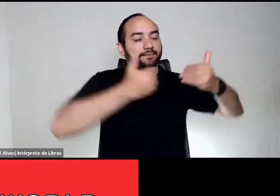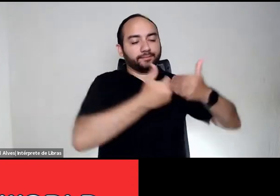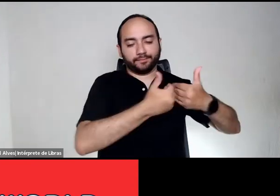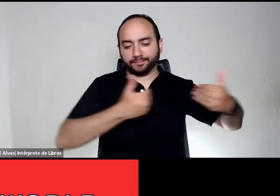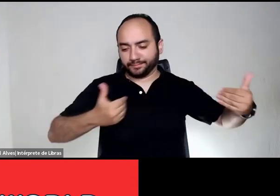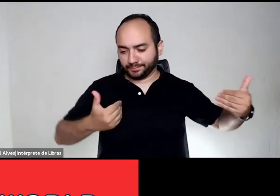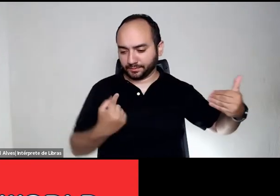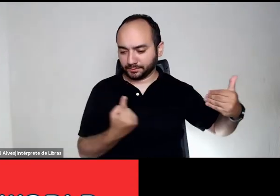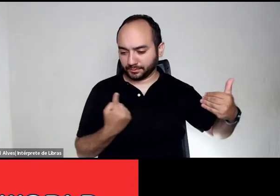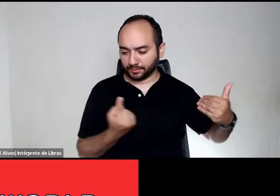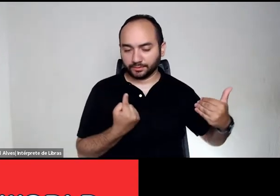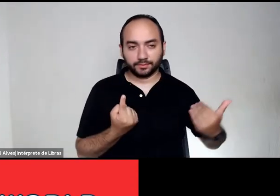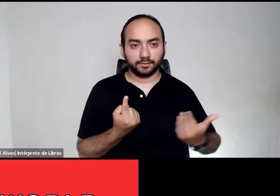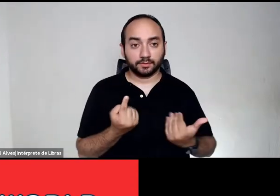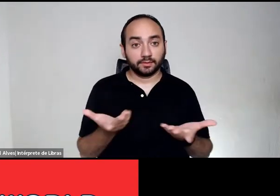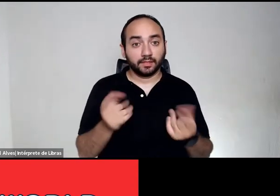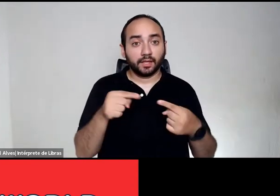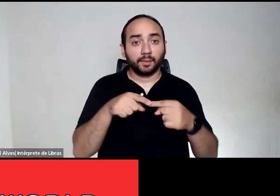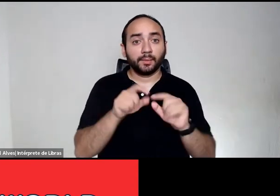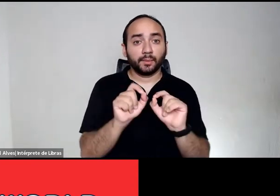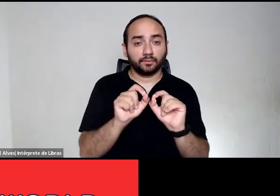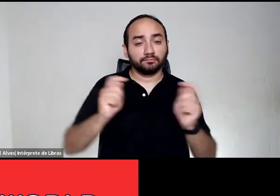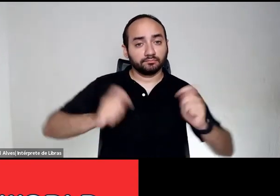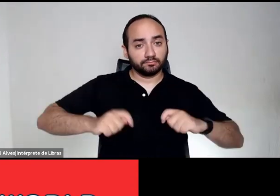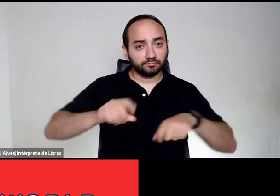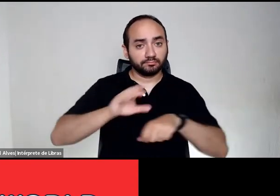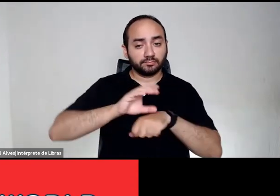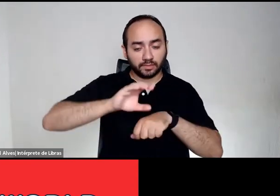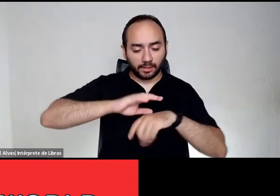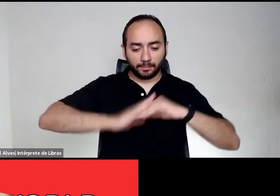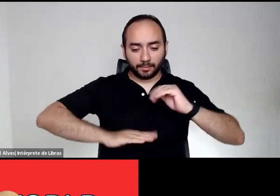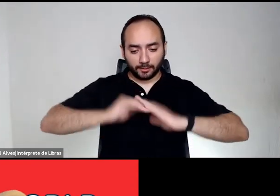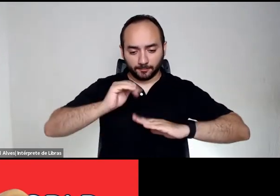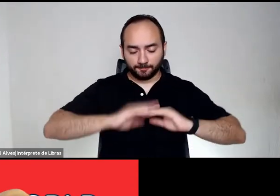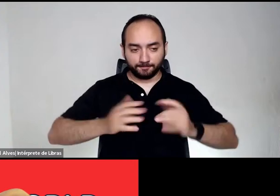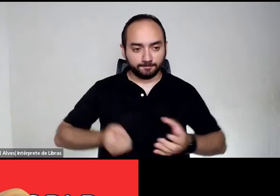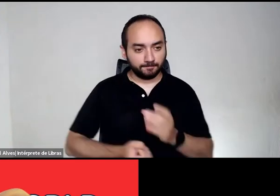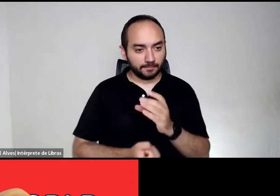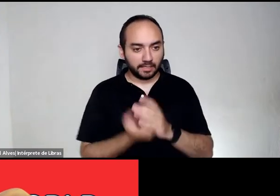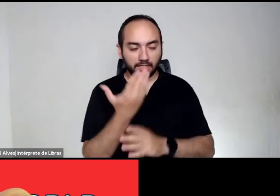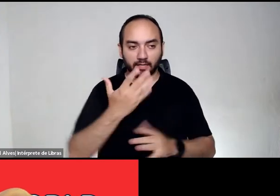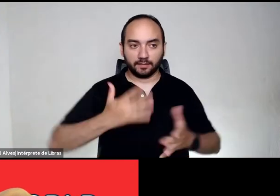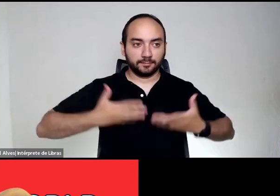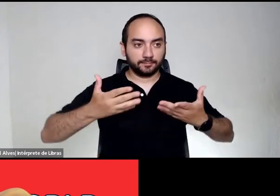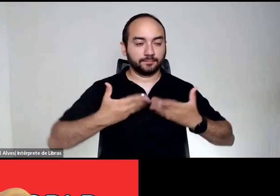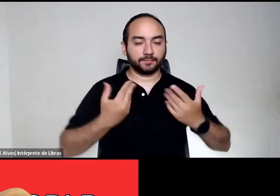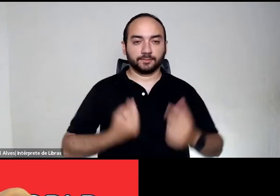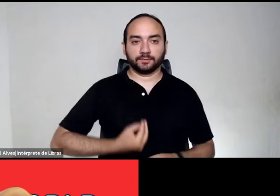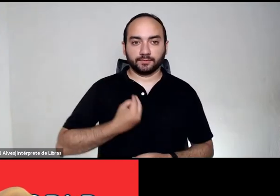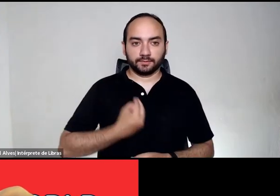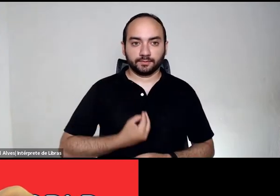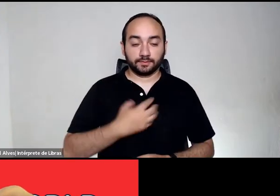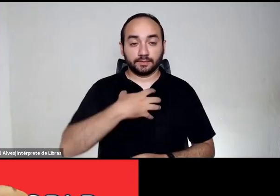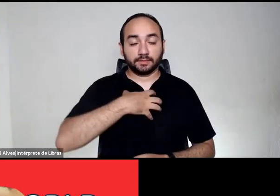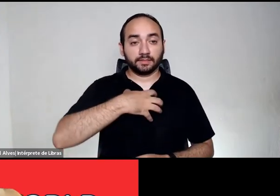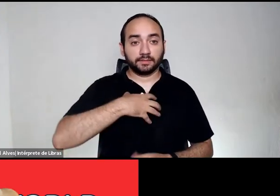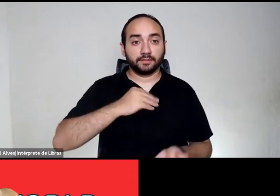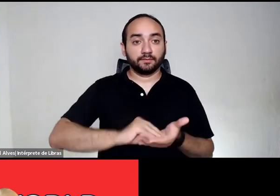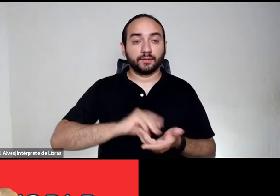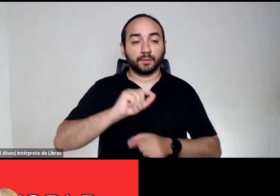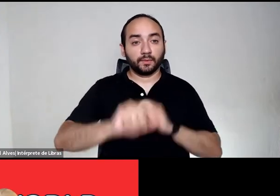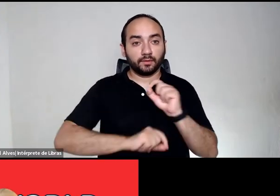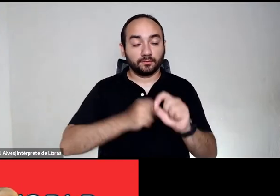Afinal, precisa ser a capacidade de criar alegria e divertimento na vida. A sensação que lhes tem faltado